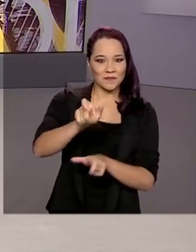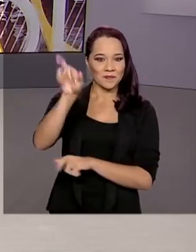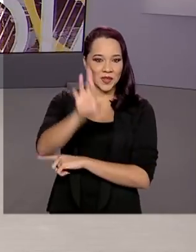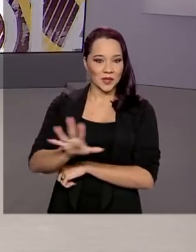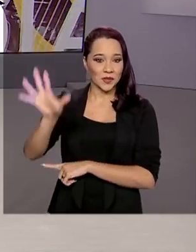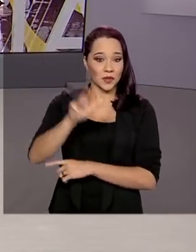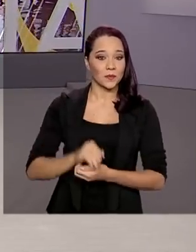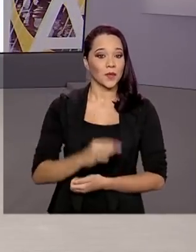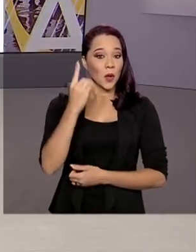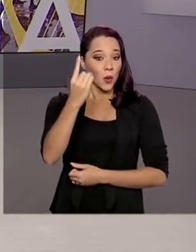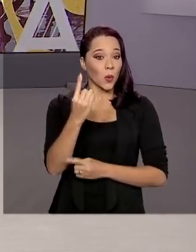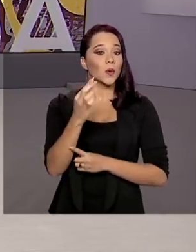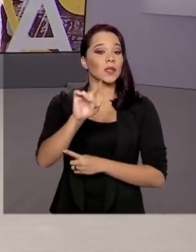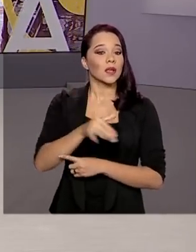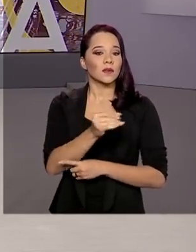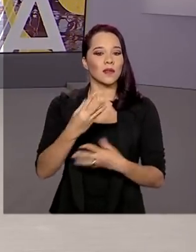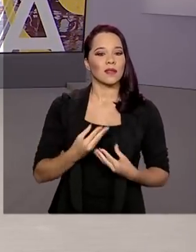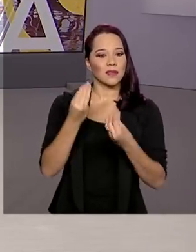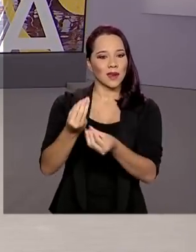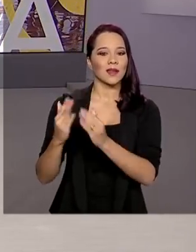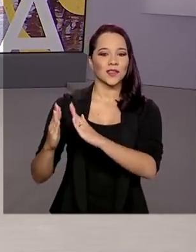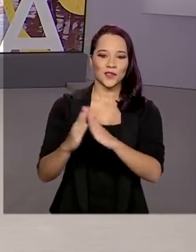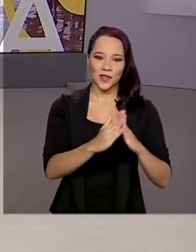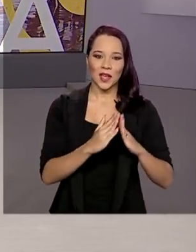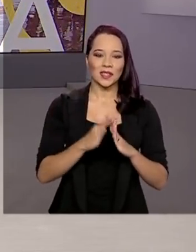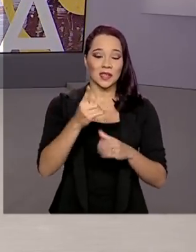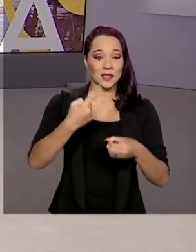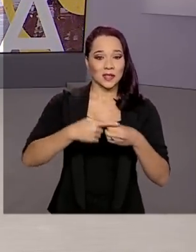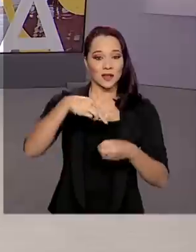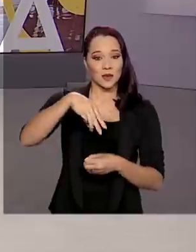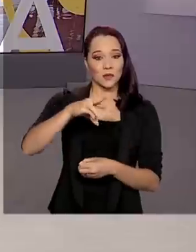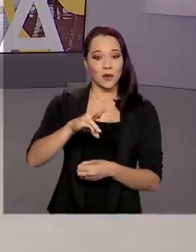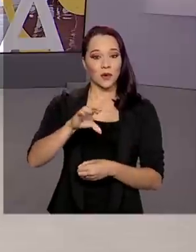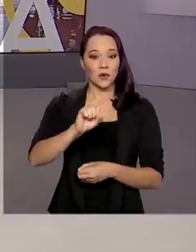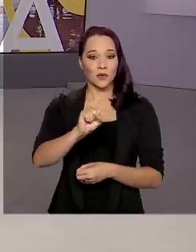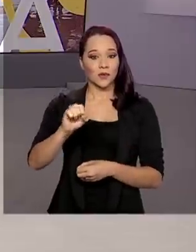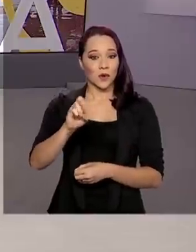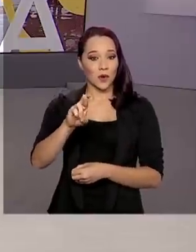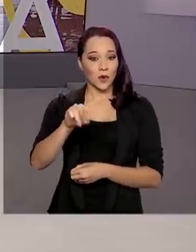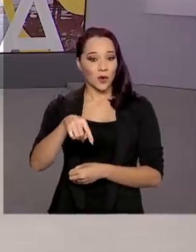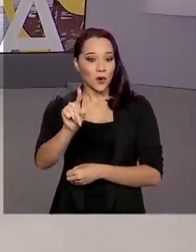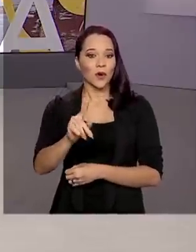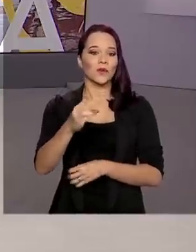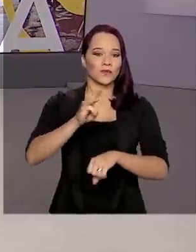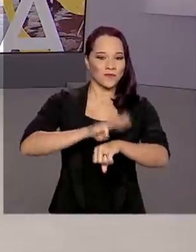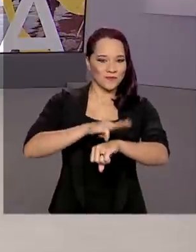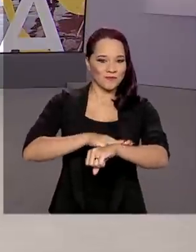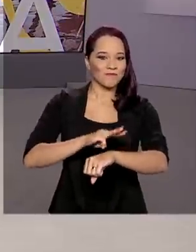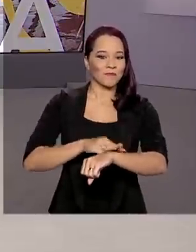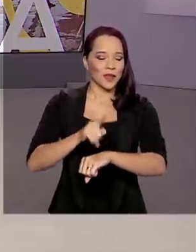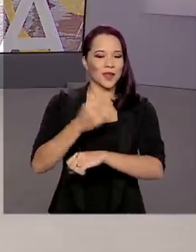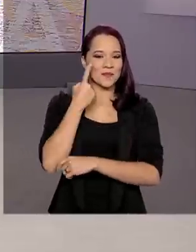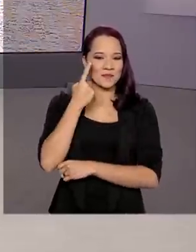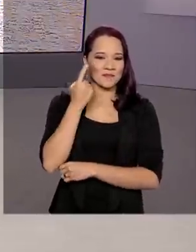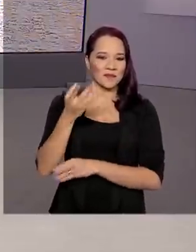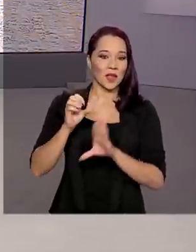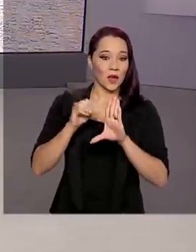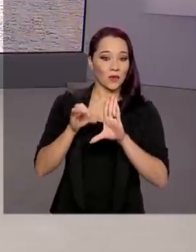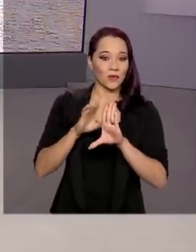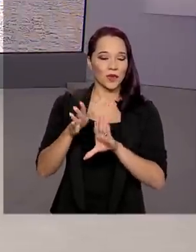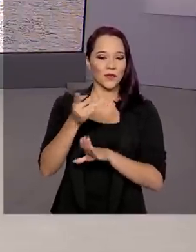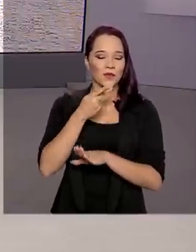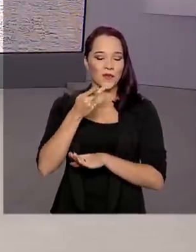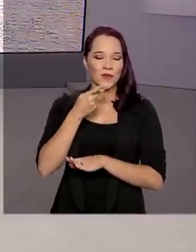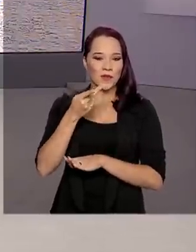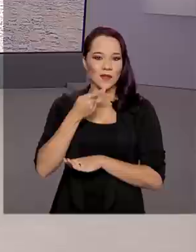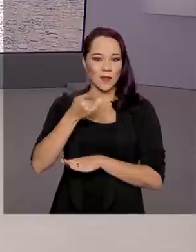Uma das ações é a entrega de residências populares na cidade de Mossoró. E é para lá que a gente vai ao vivo agora falar